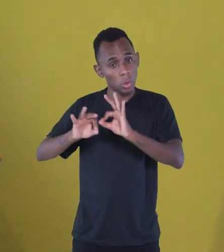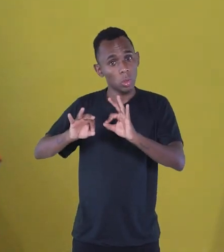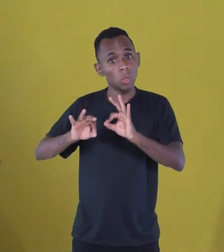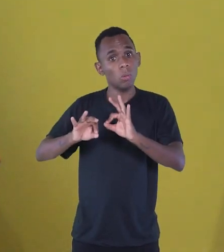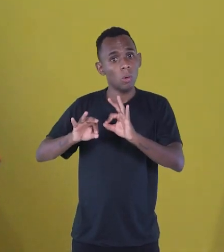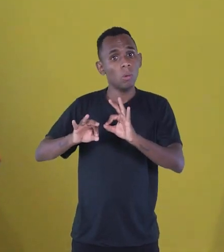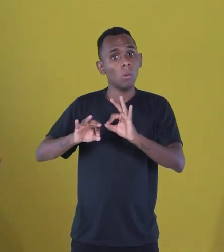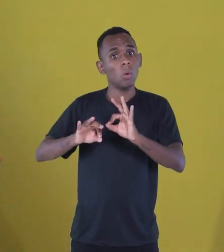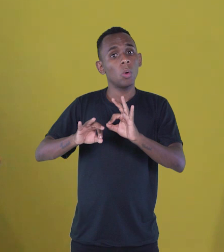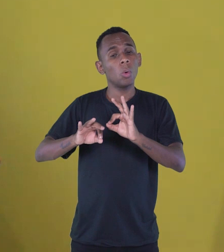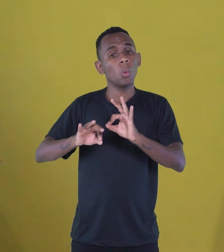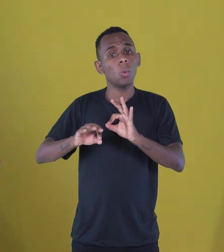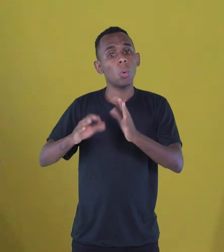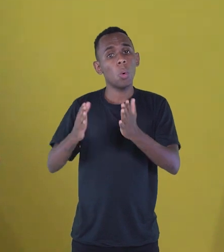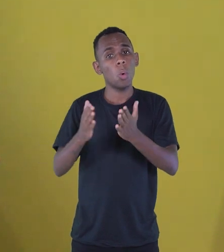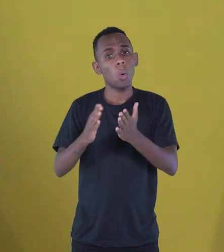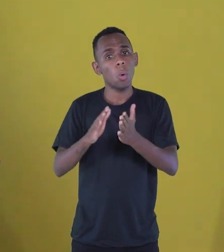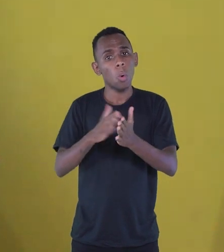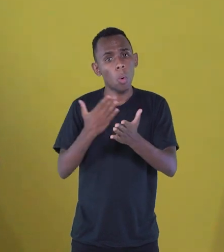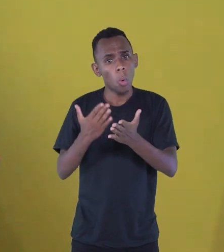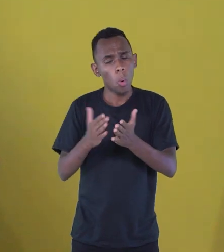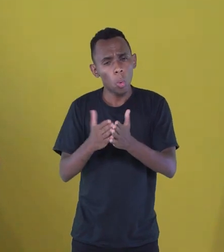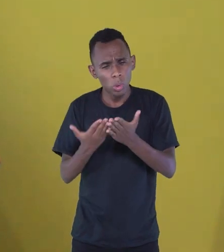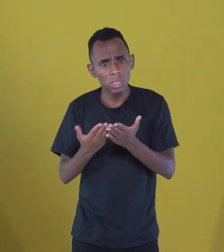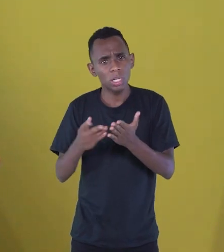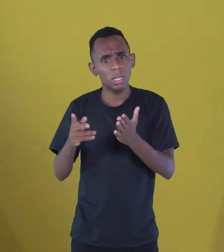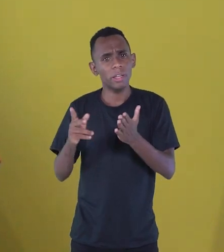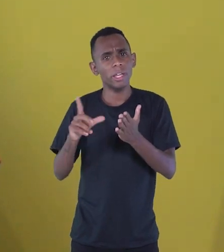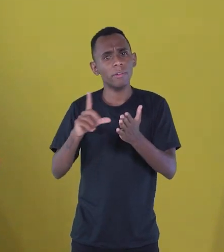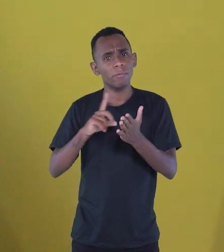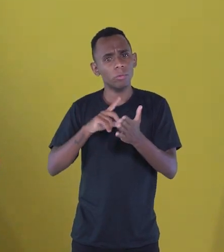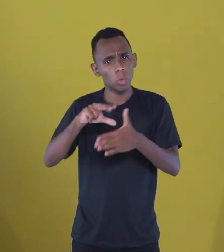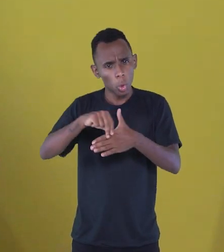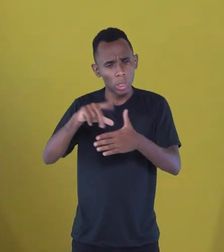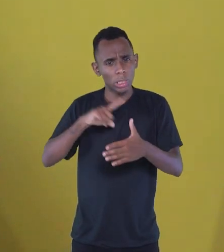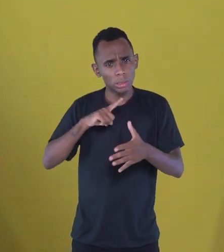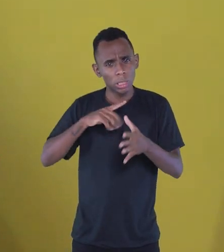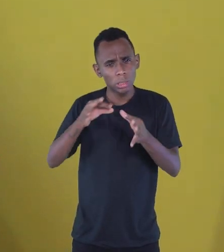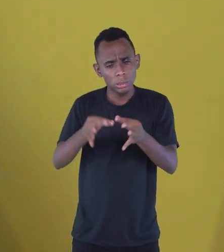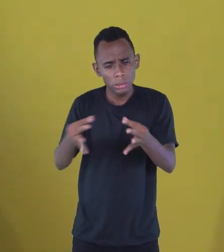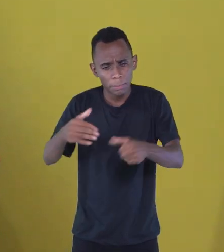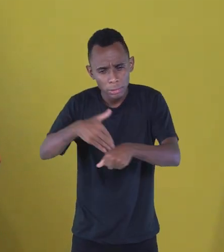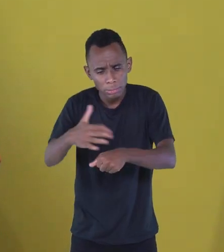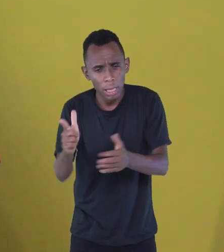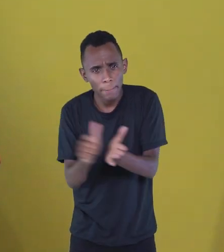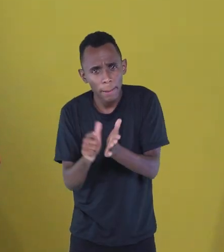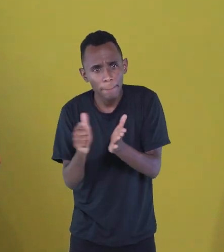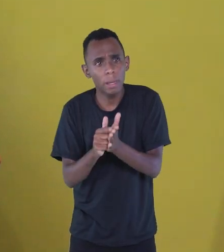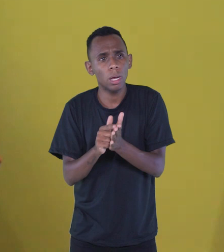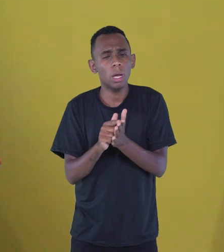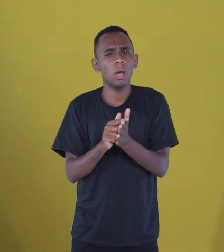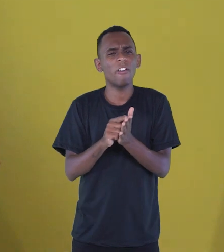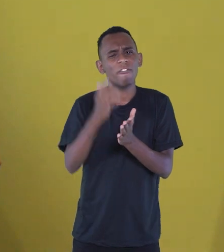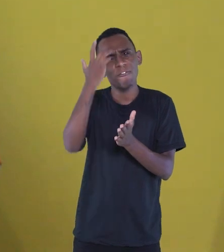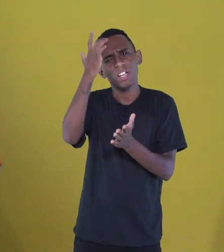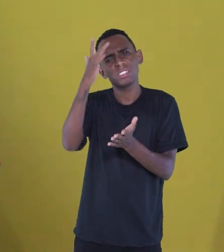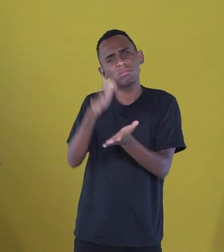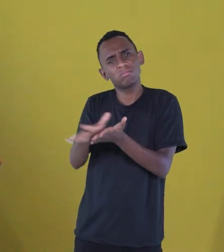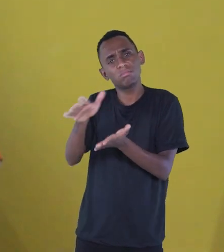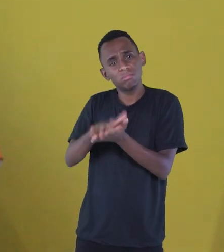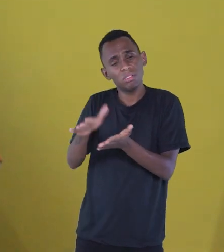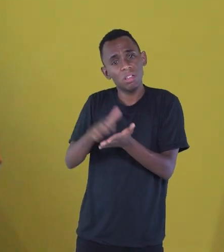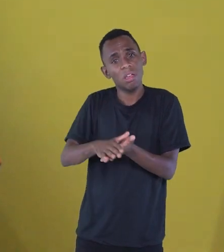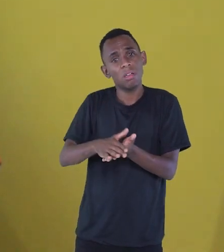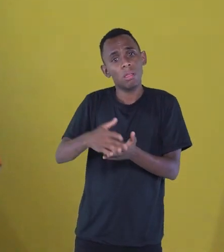livrinhos de cordel, eles vêm num papel mais simples, né? A gente compra muito no Nordeste de fácil impressão, assim, mais